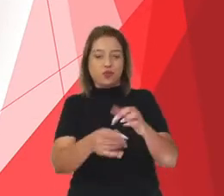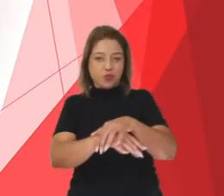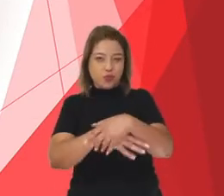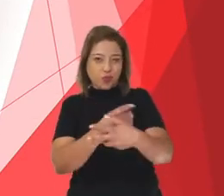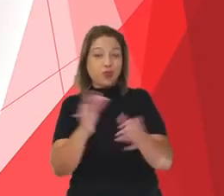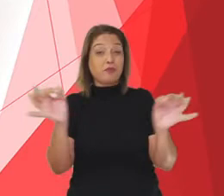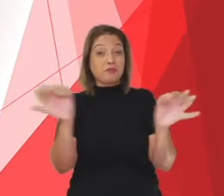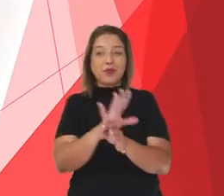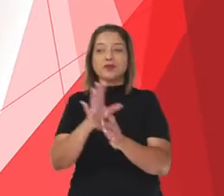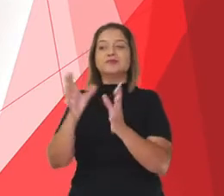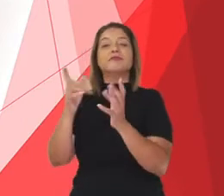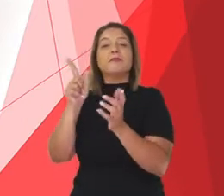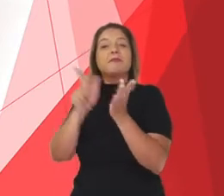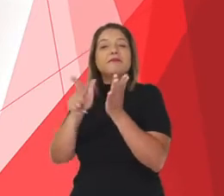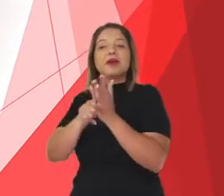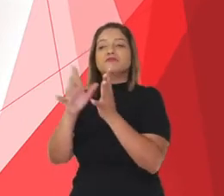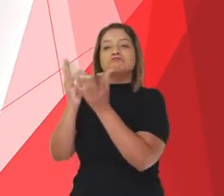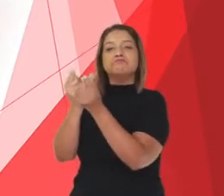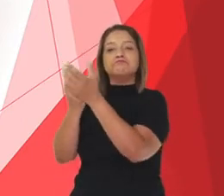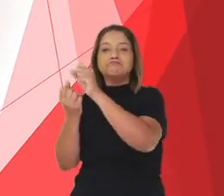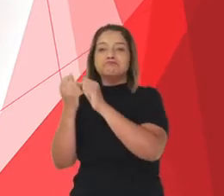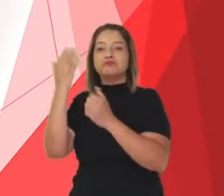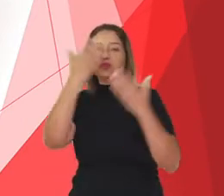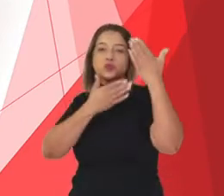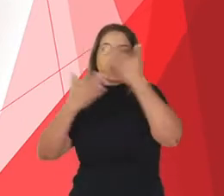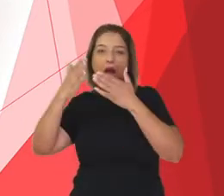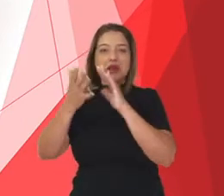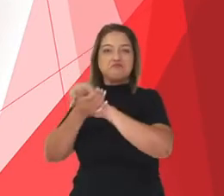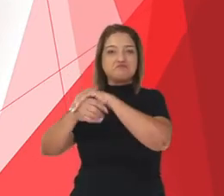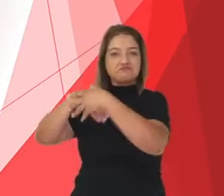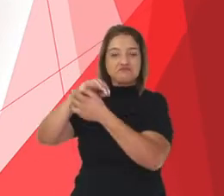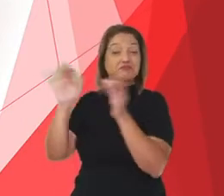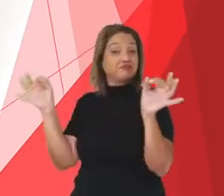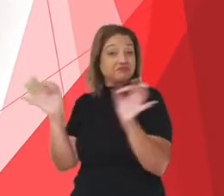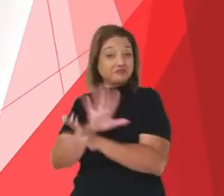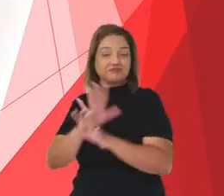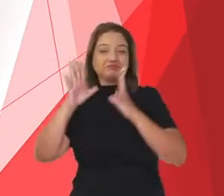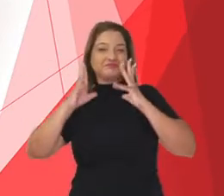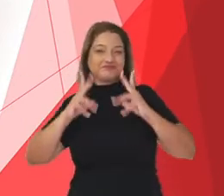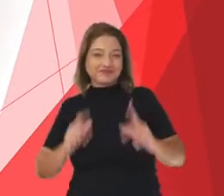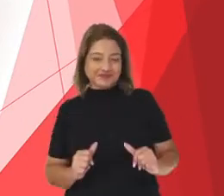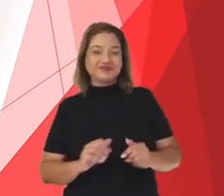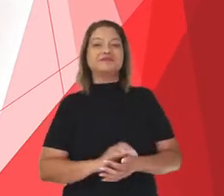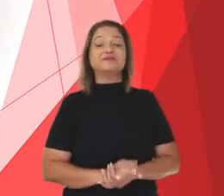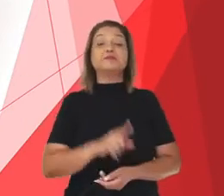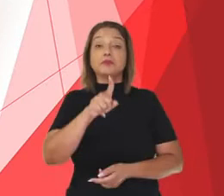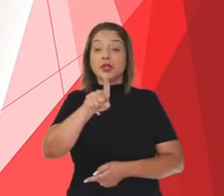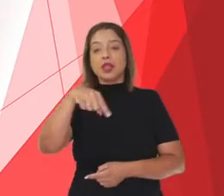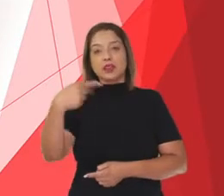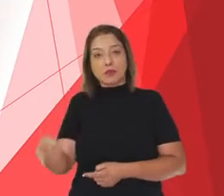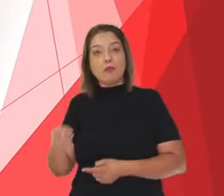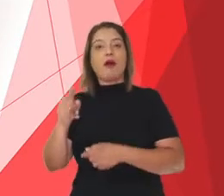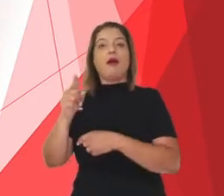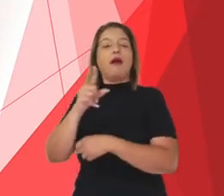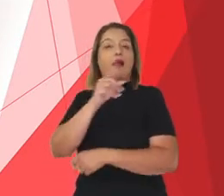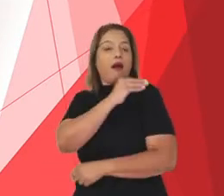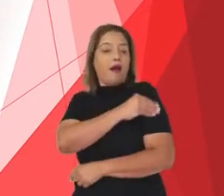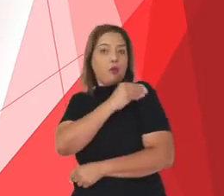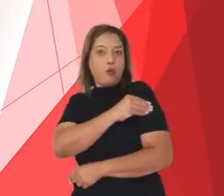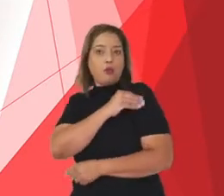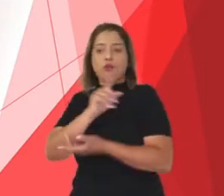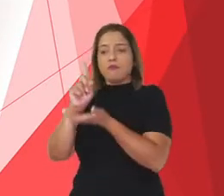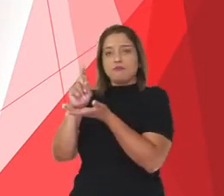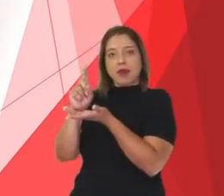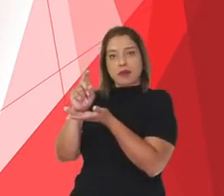e seque. Se você for utilizar o álcool em gel, siga a mesma sequência, até secar